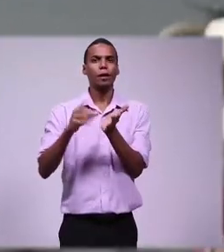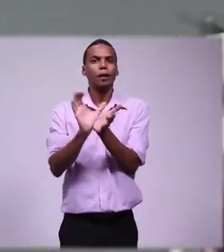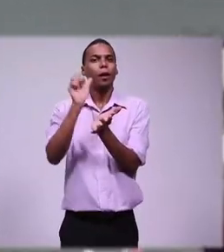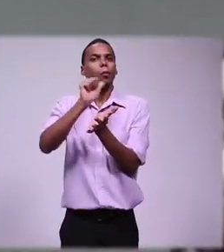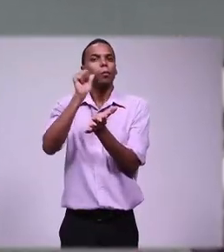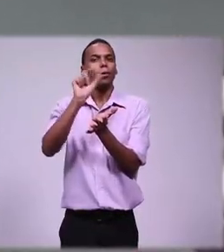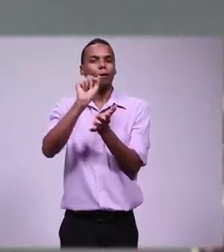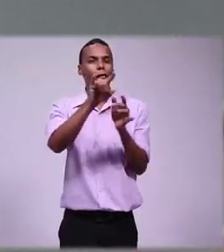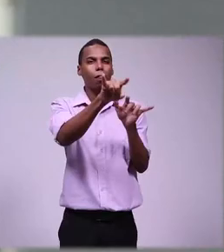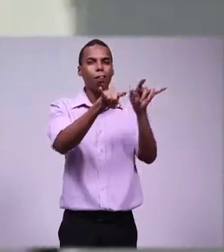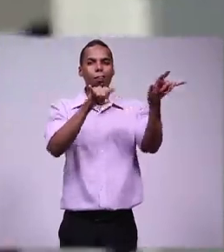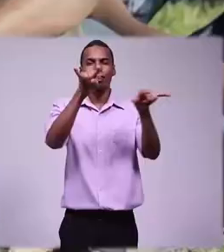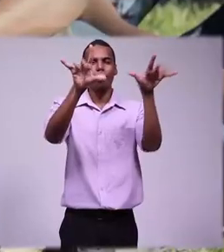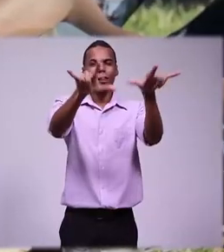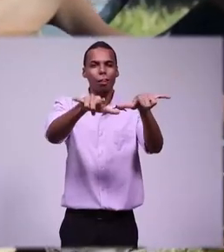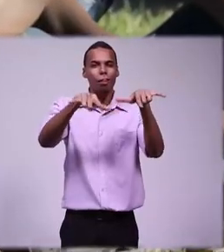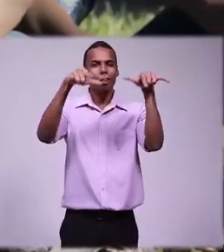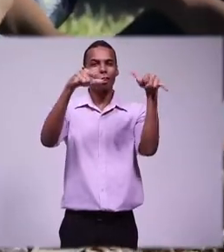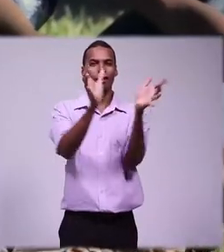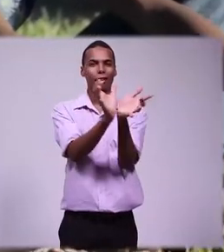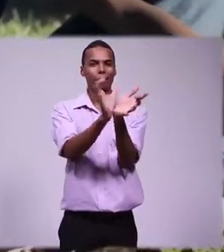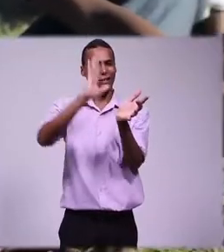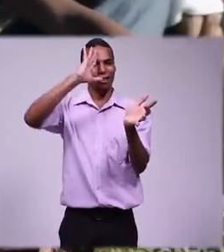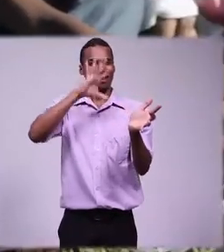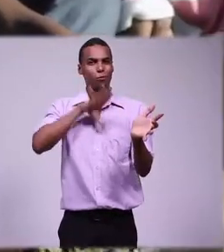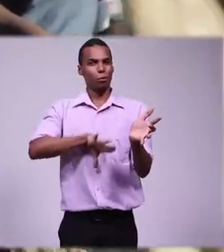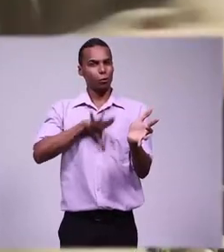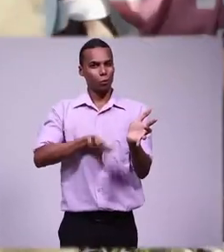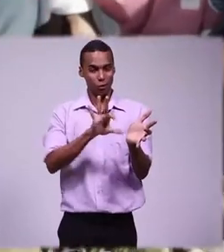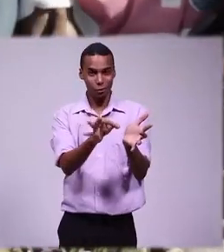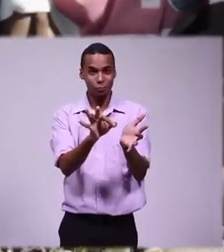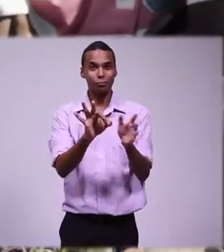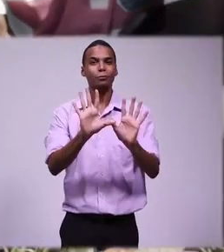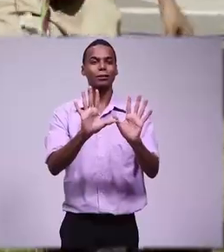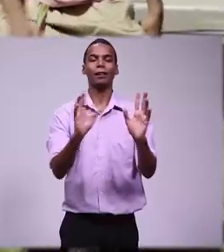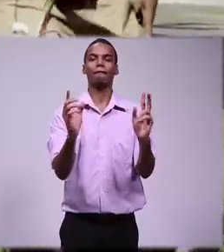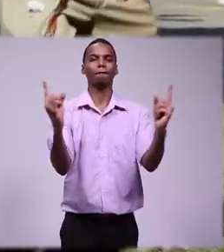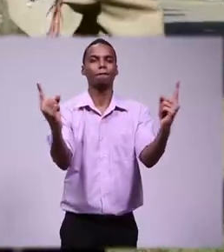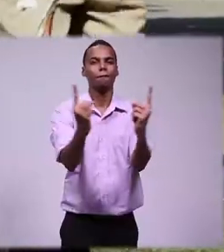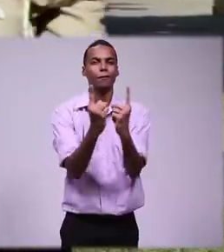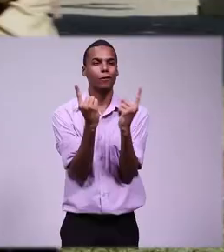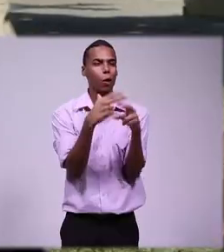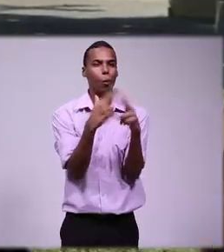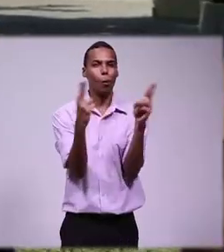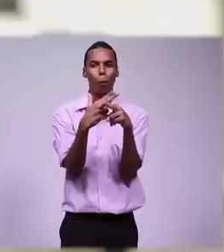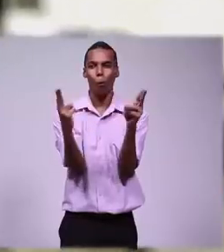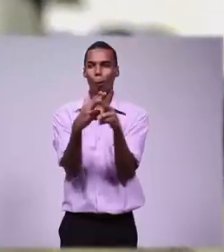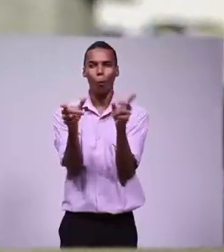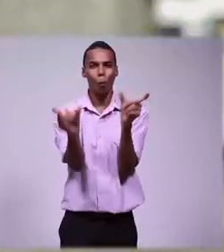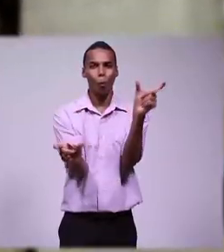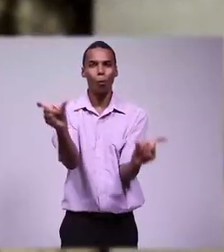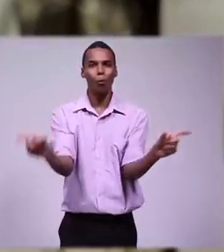seduzir os portugueses. Mas quando eles estavam nozinhos,